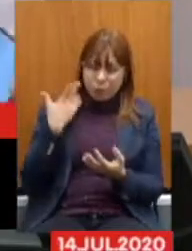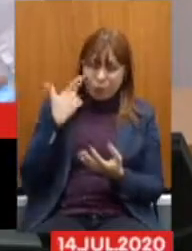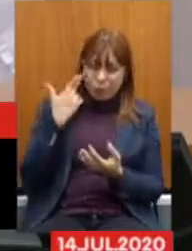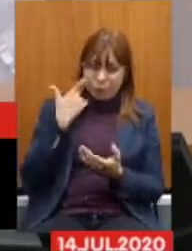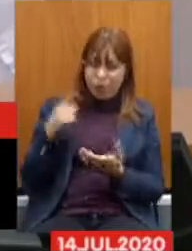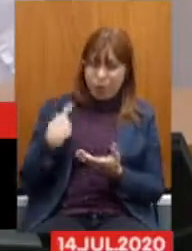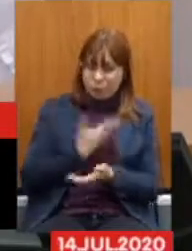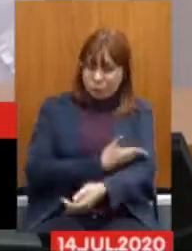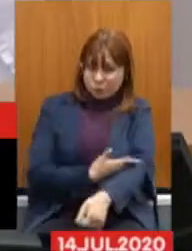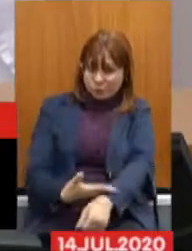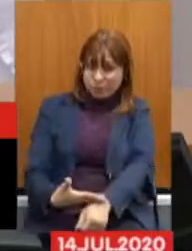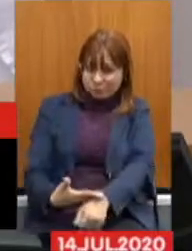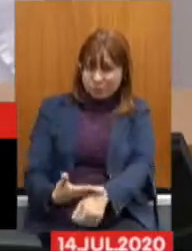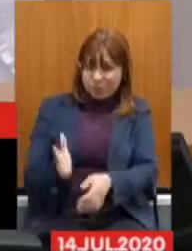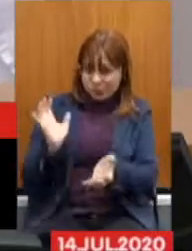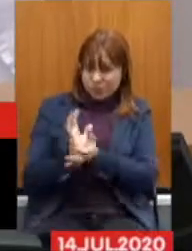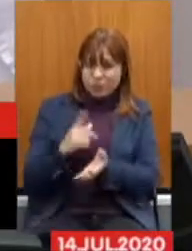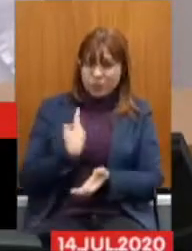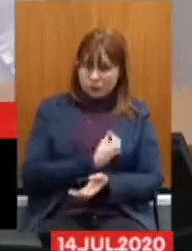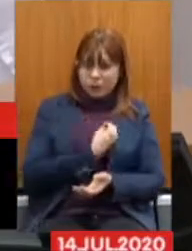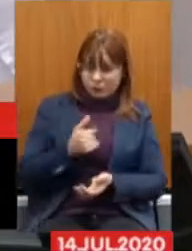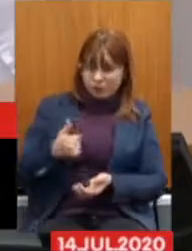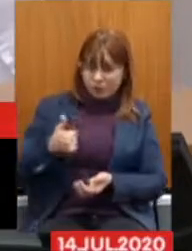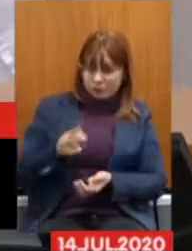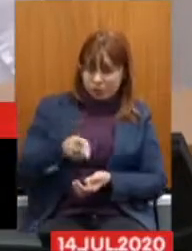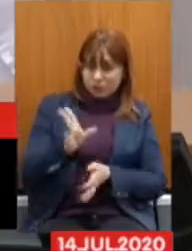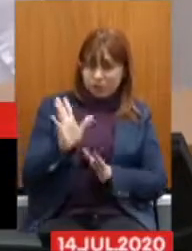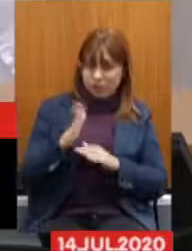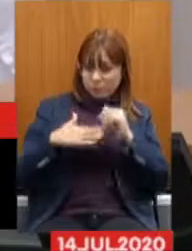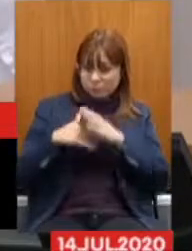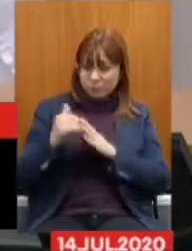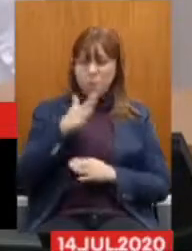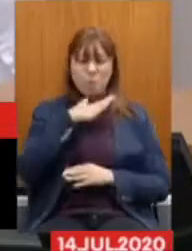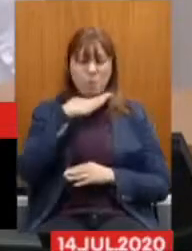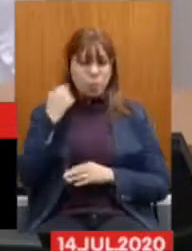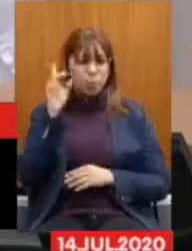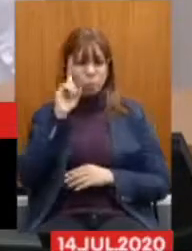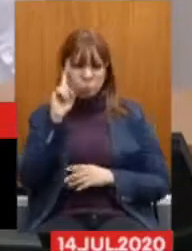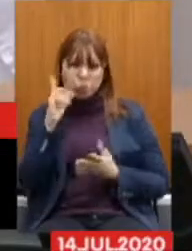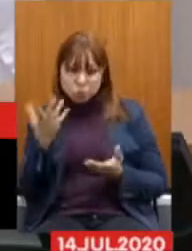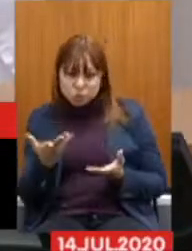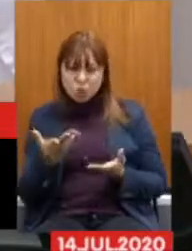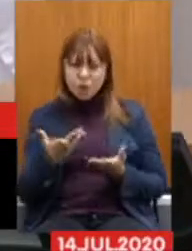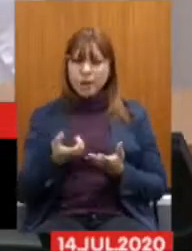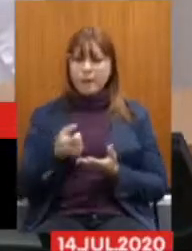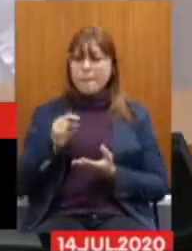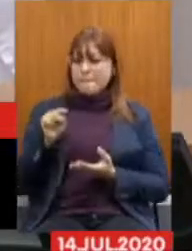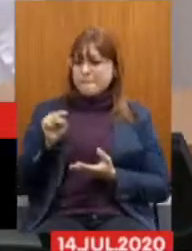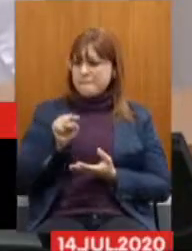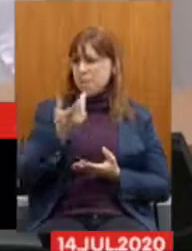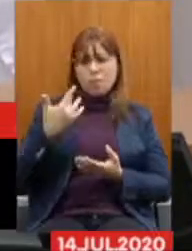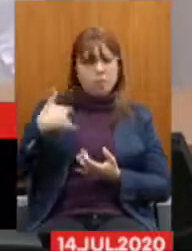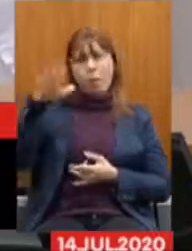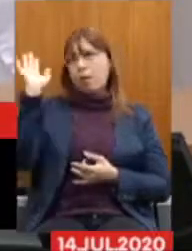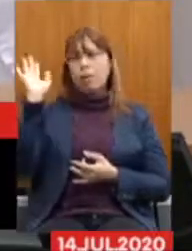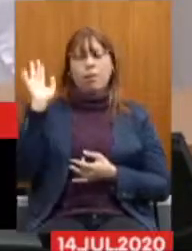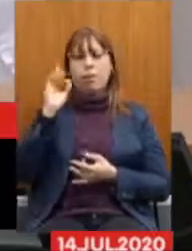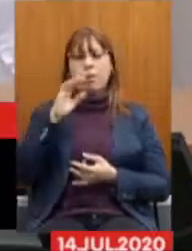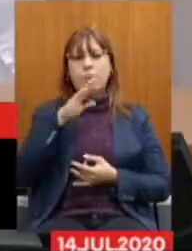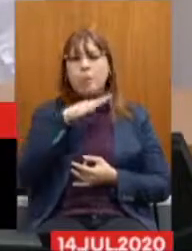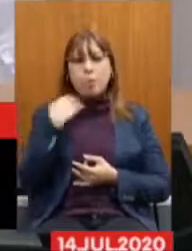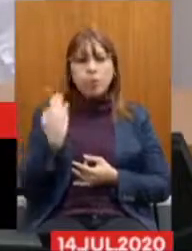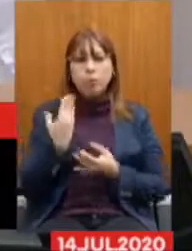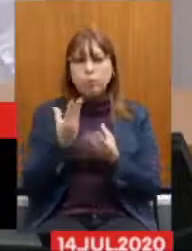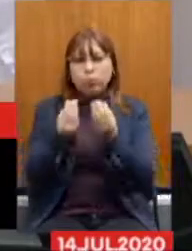nós acostumamos Então que essa é a situação Que nós vamos viver Profissionais morrendo Todos os dias Mil e tantas pessoas morrendo Lotando os